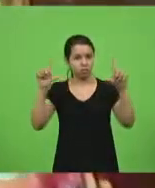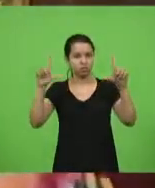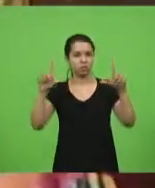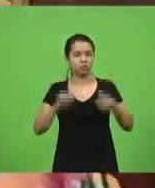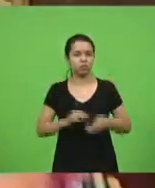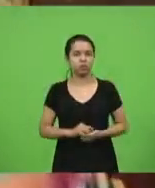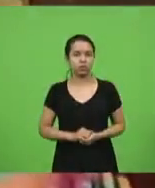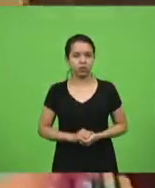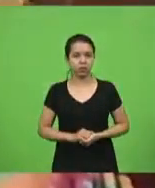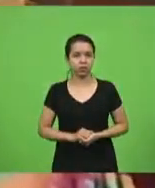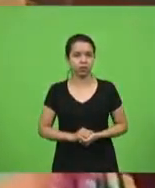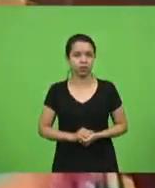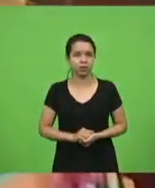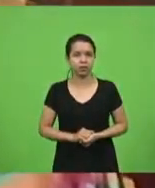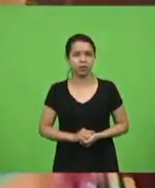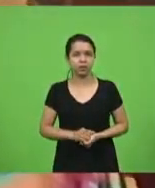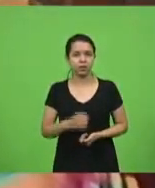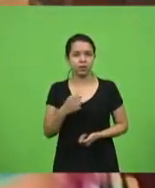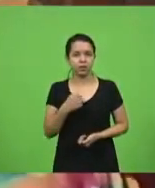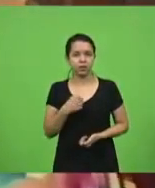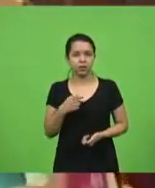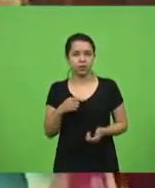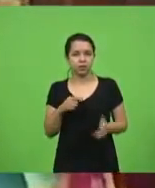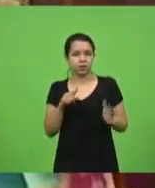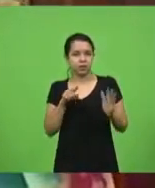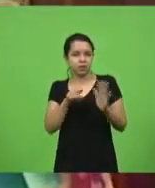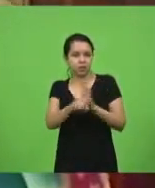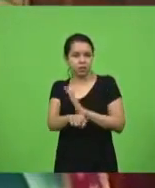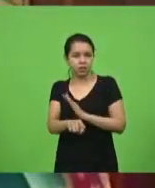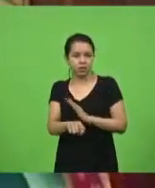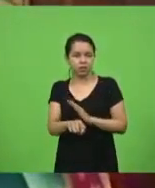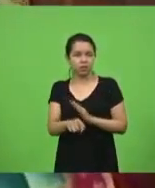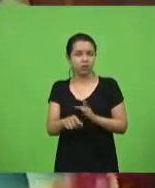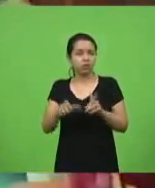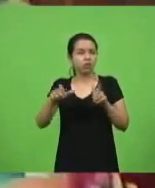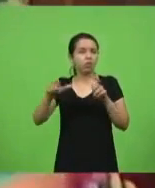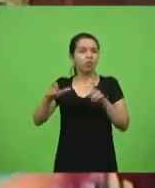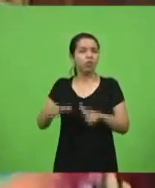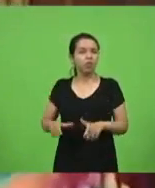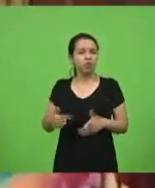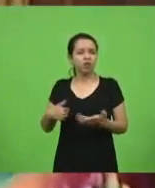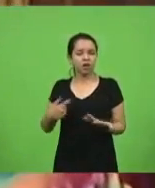questiono, presidente e colegas, onde estamos errando?